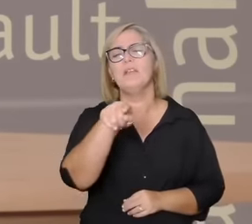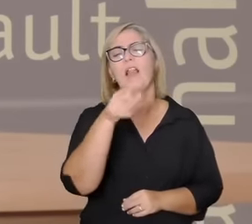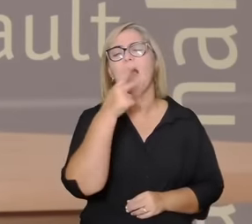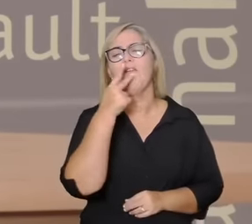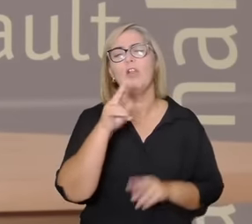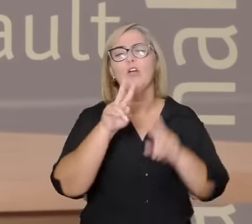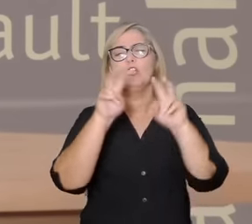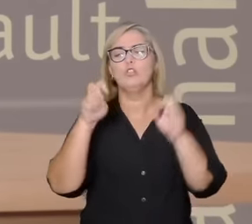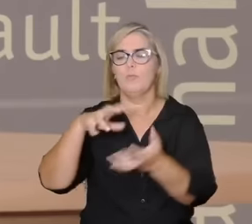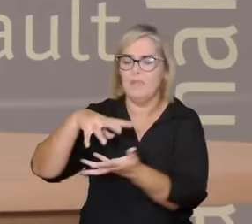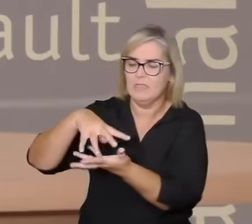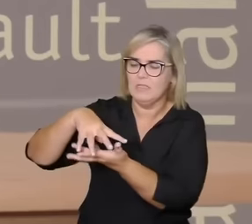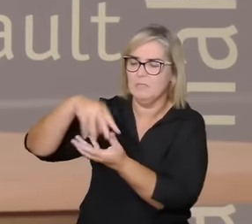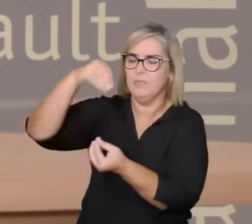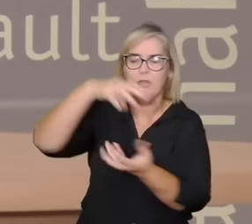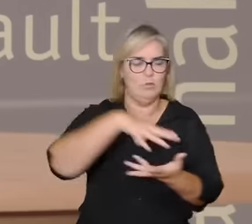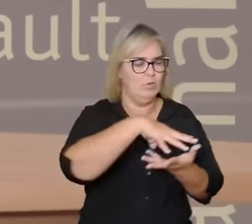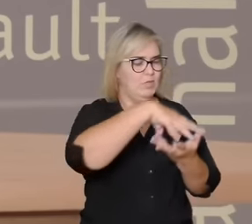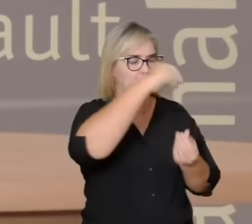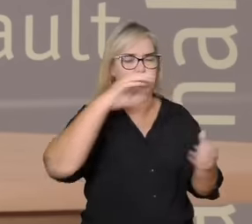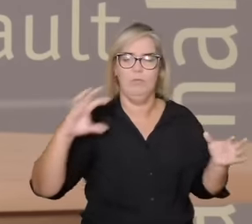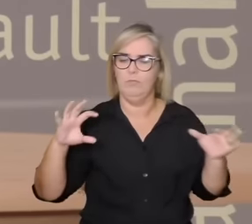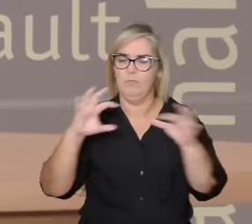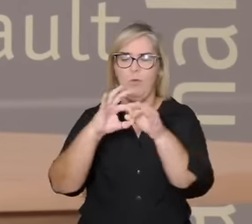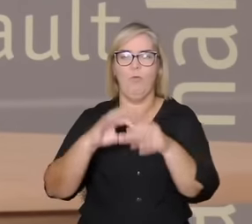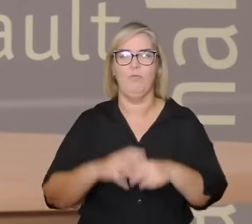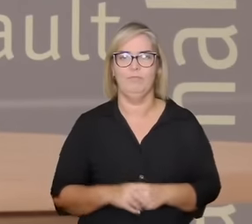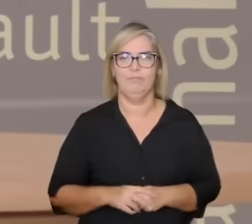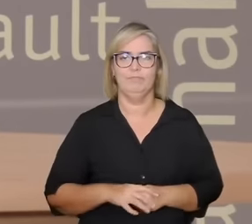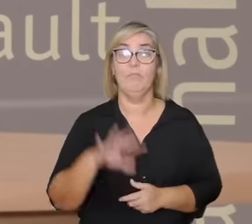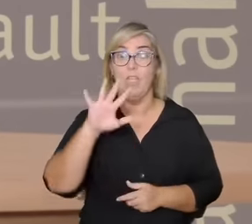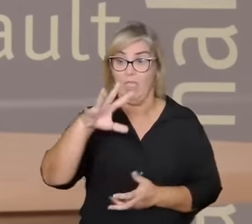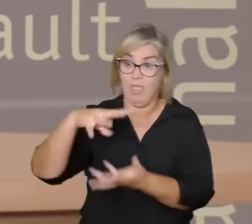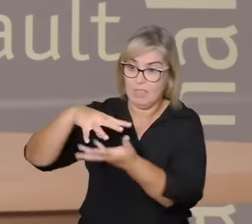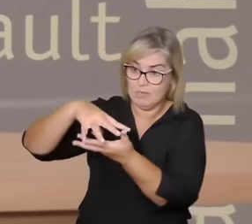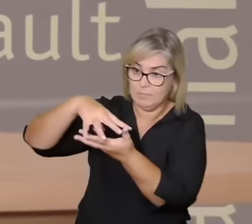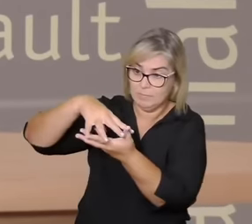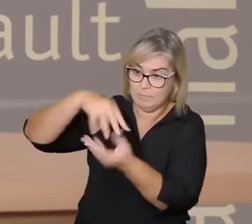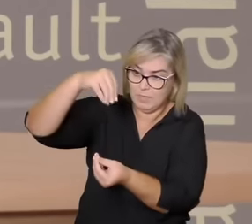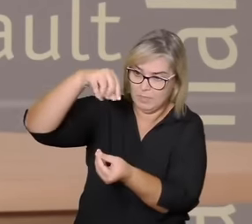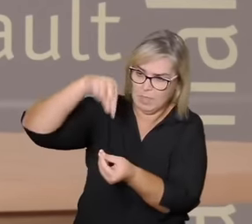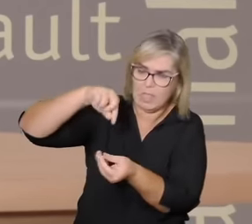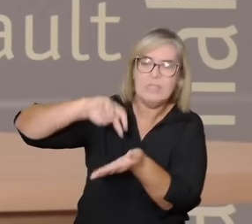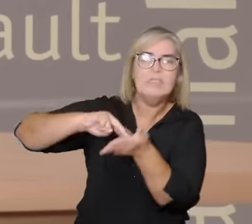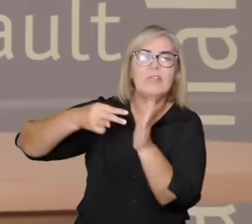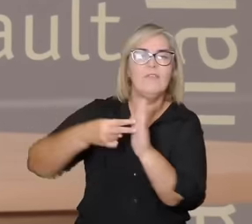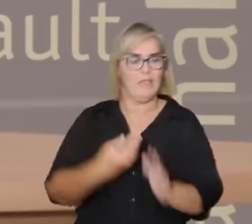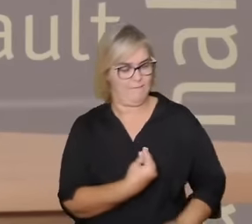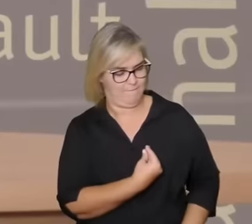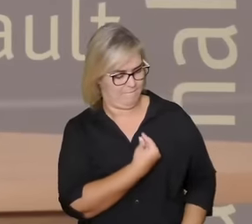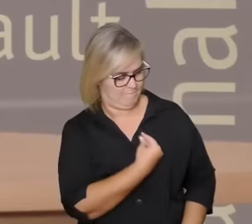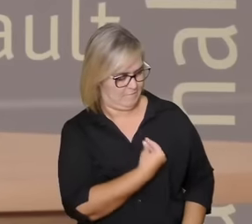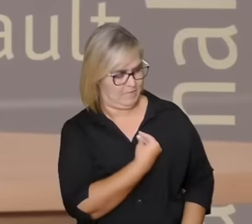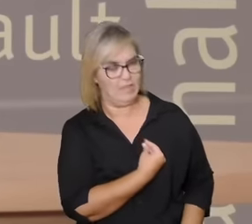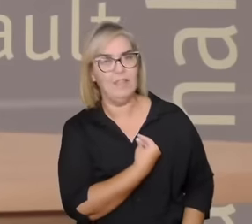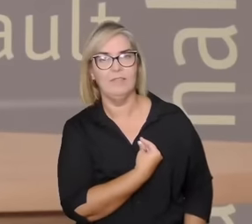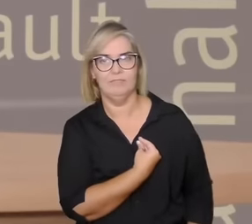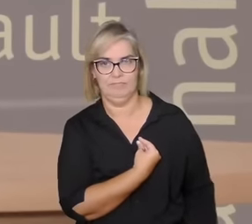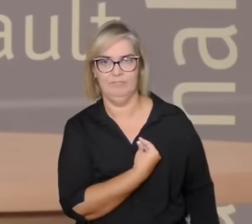uma forma de traduzir espírito é vida e tem uma noção de espiritualidade que é a noção de sagrado